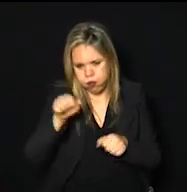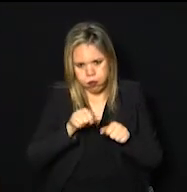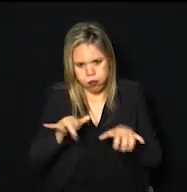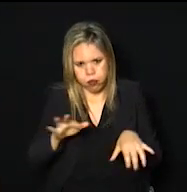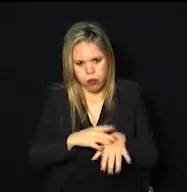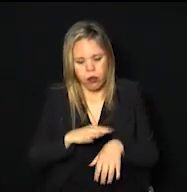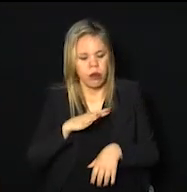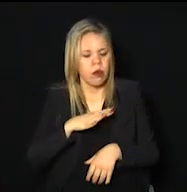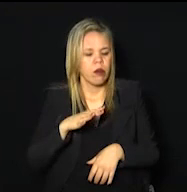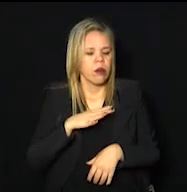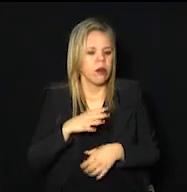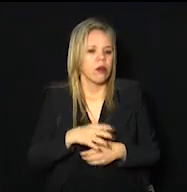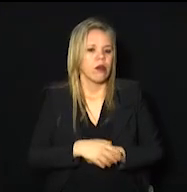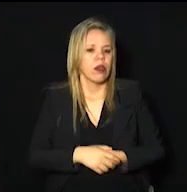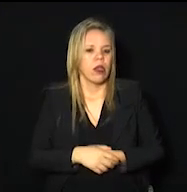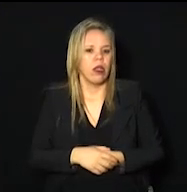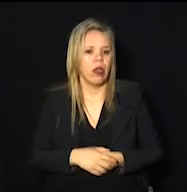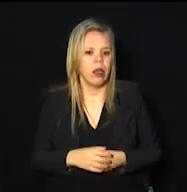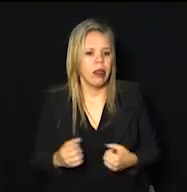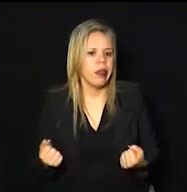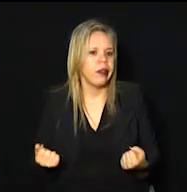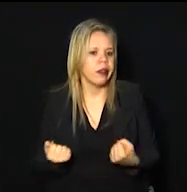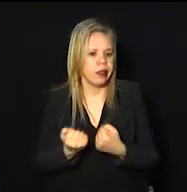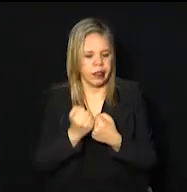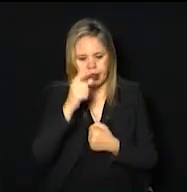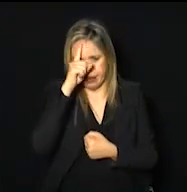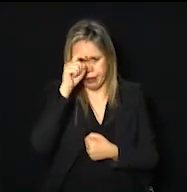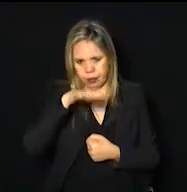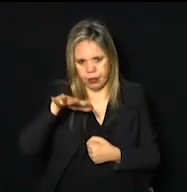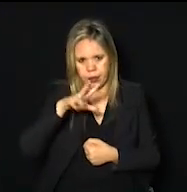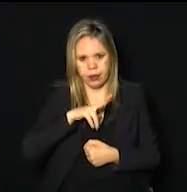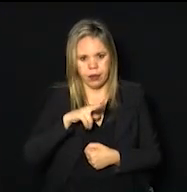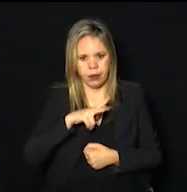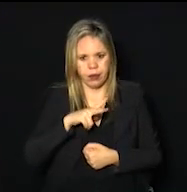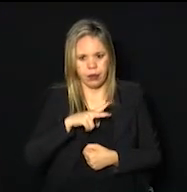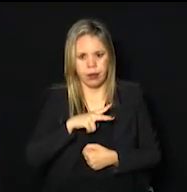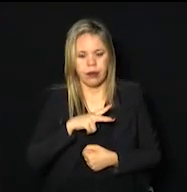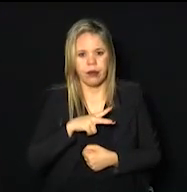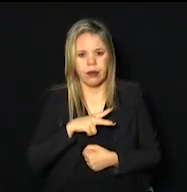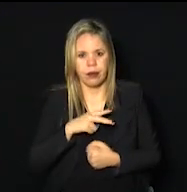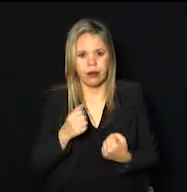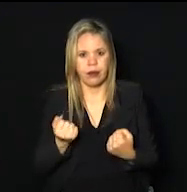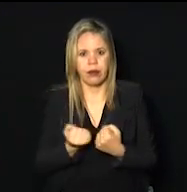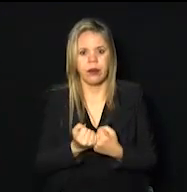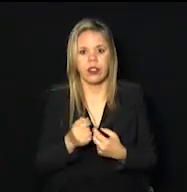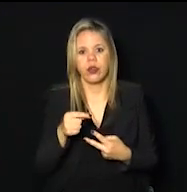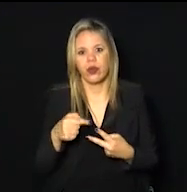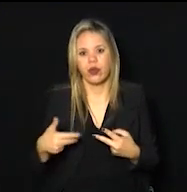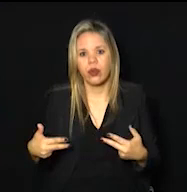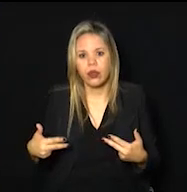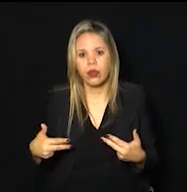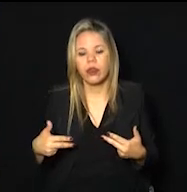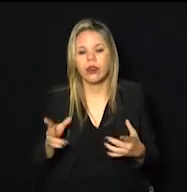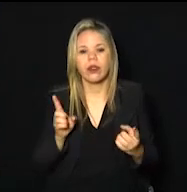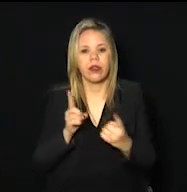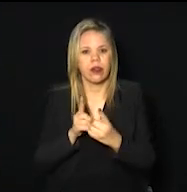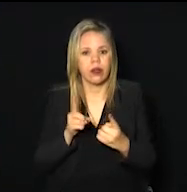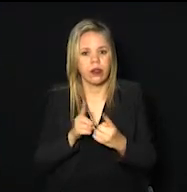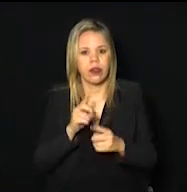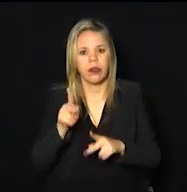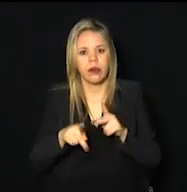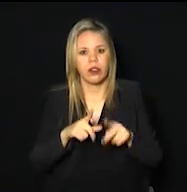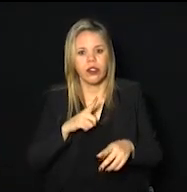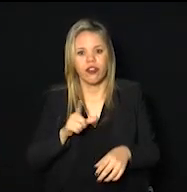da cidade, com o apoio dos hospitais particulares. Apoio nos dois sentidos, porque eles atenderam quem tinha